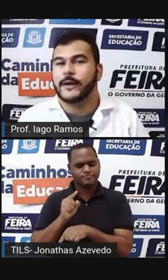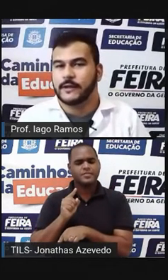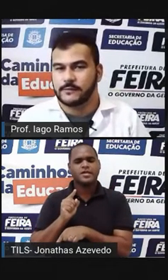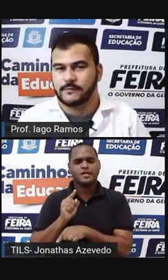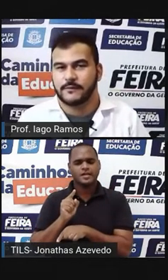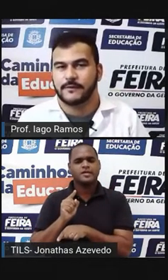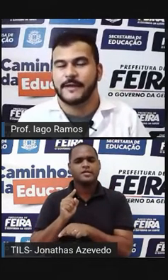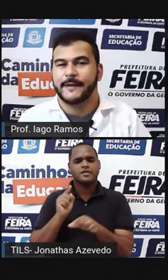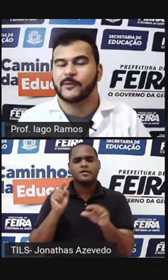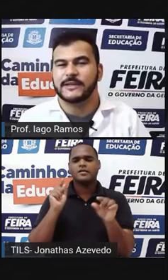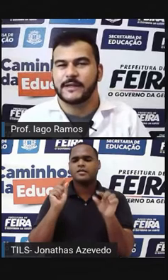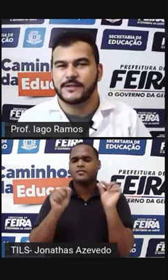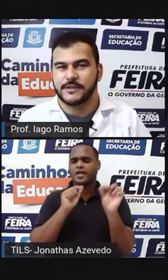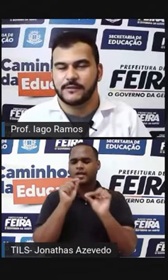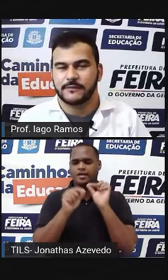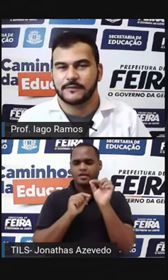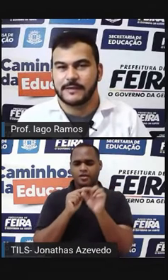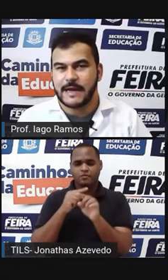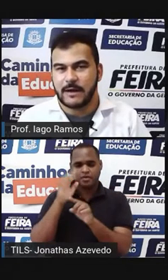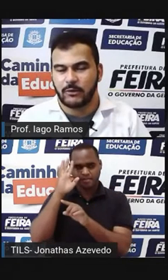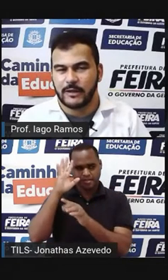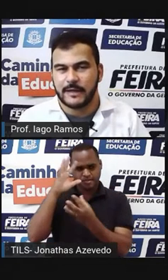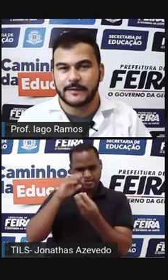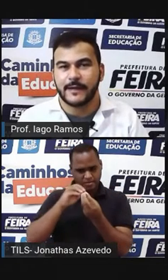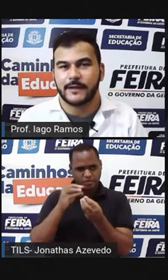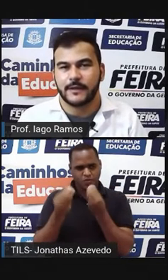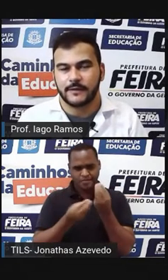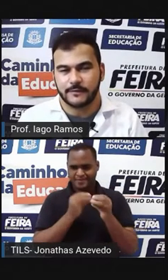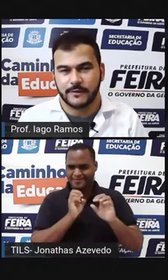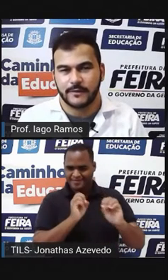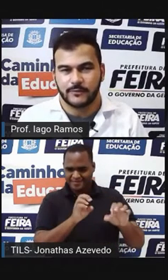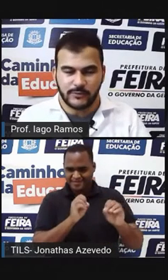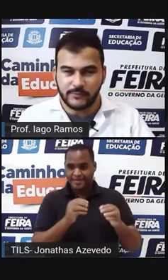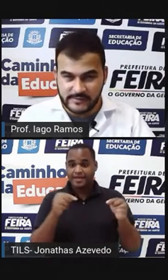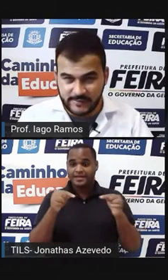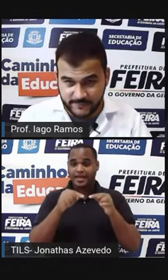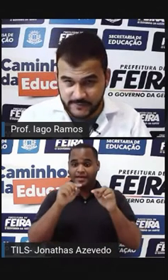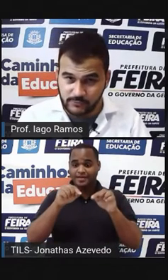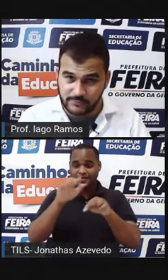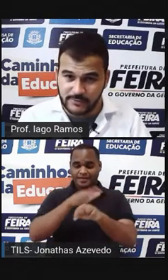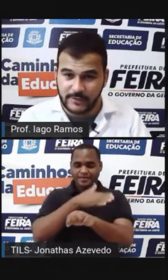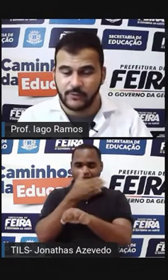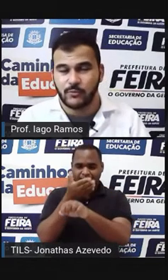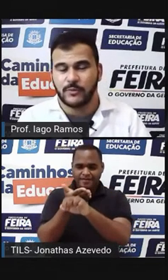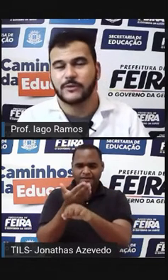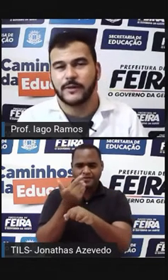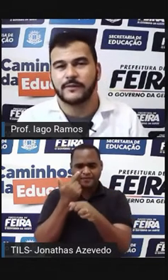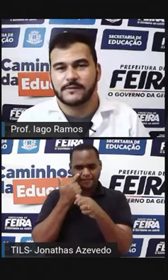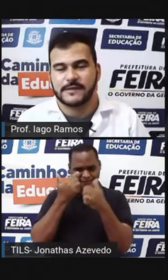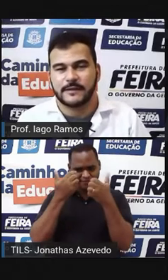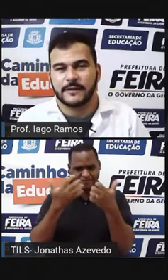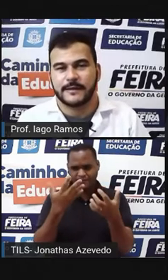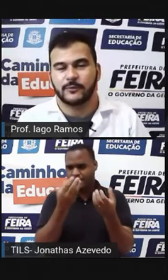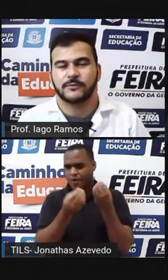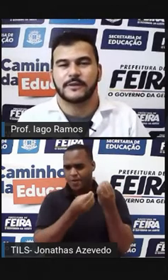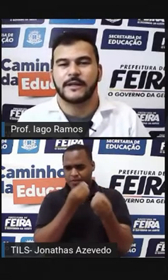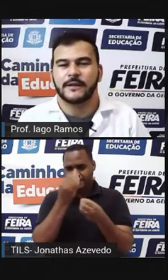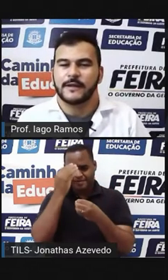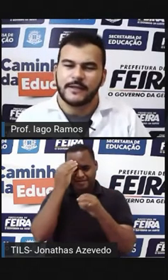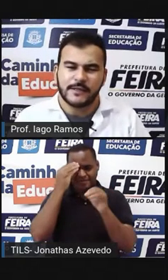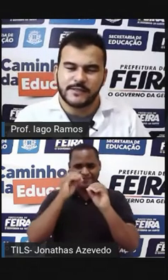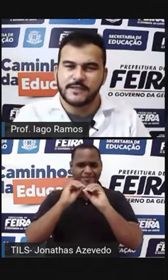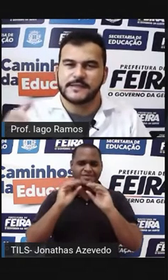quanto é que eu entendi da aula até aqui? Do que você viu? O quanto é que você entendeu?